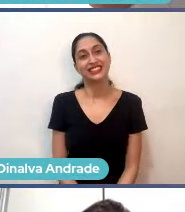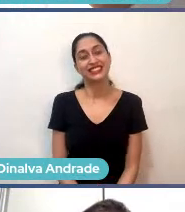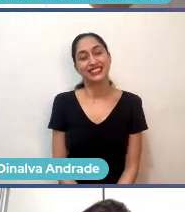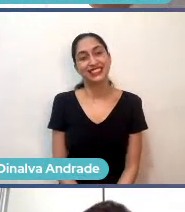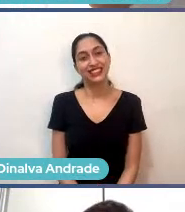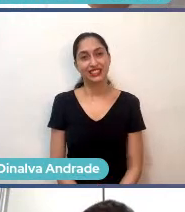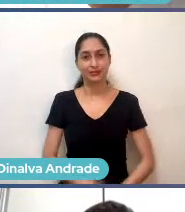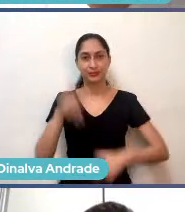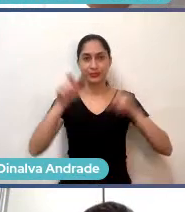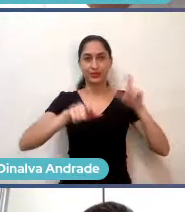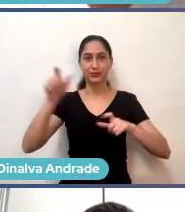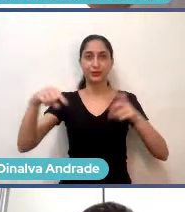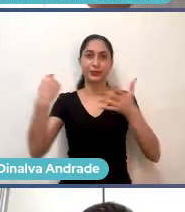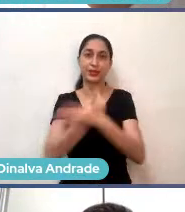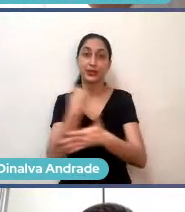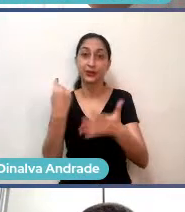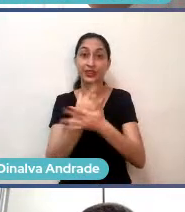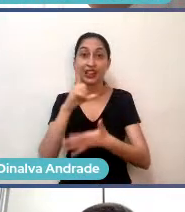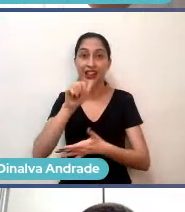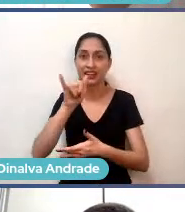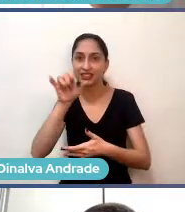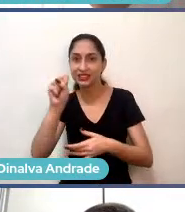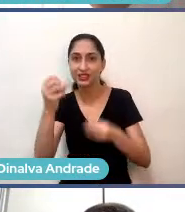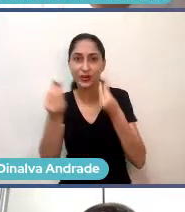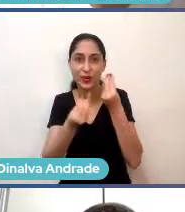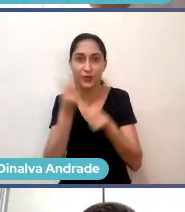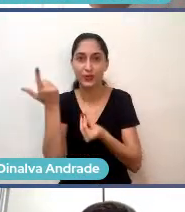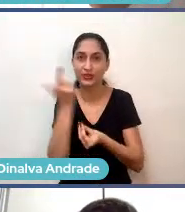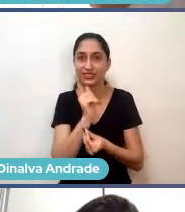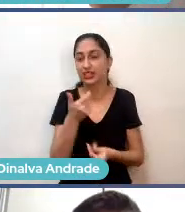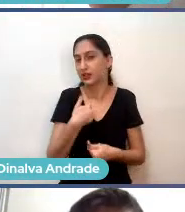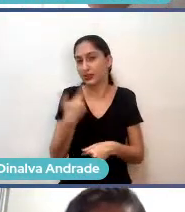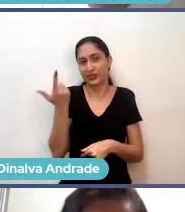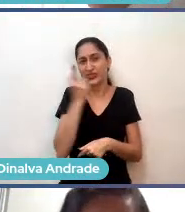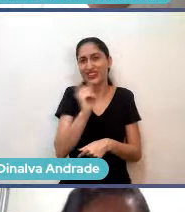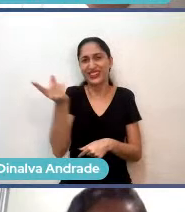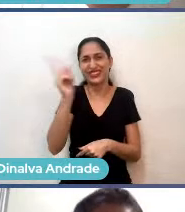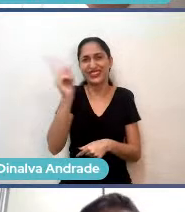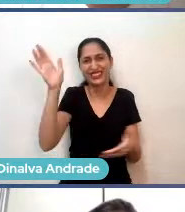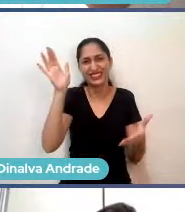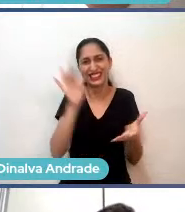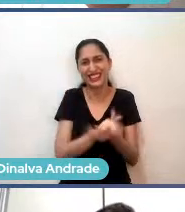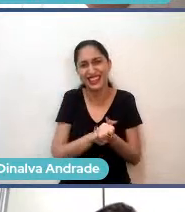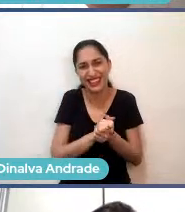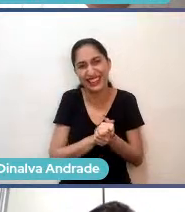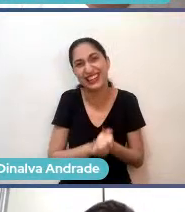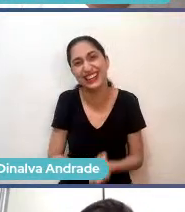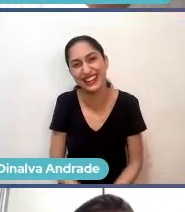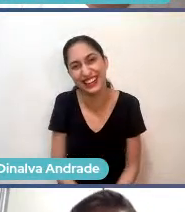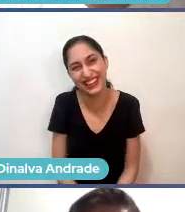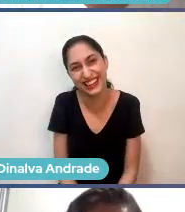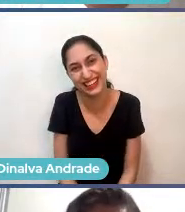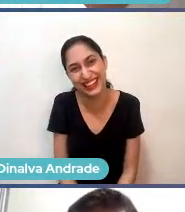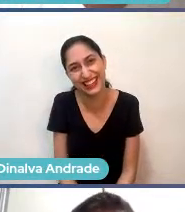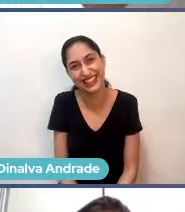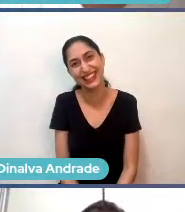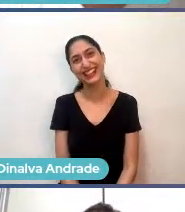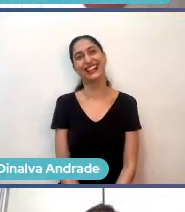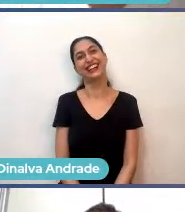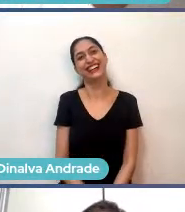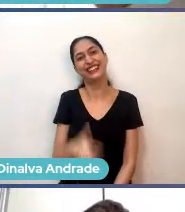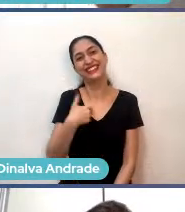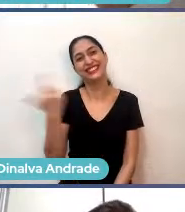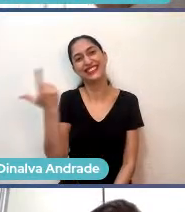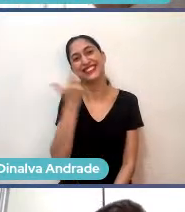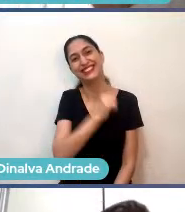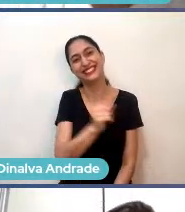me pergunta, Laís, não sei, como é que tu dá conta? Eu não dou conta, né? A verdade é essa. Eu acho que eu não dou conta, né?